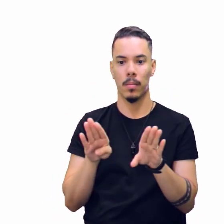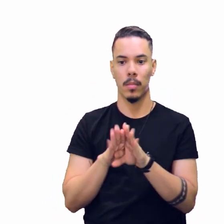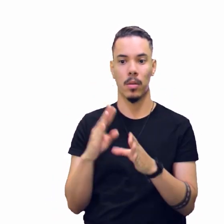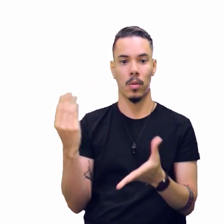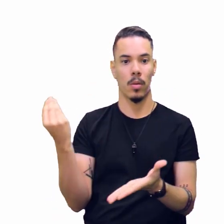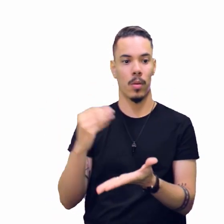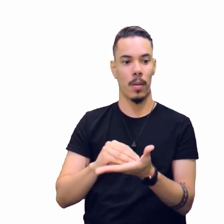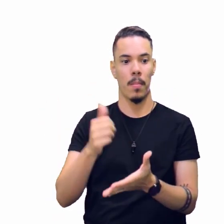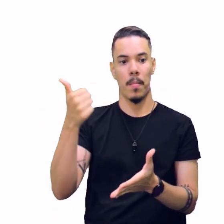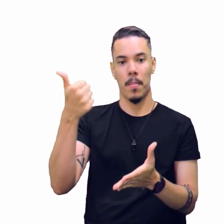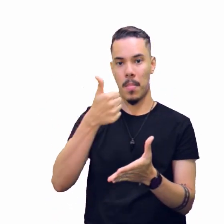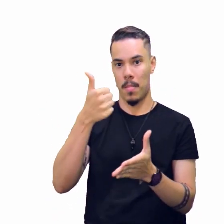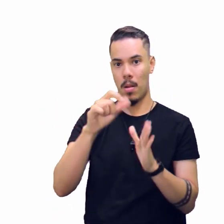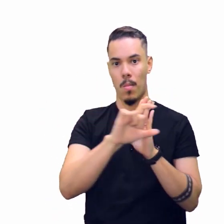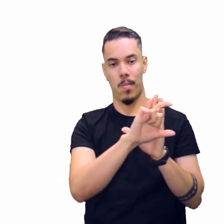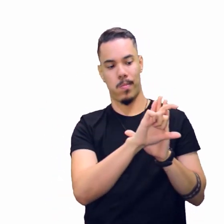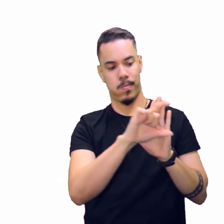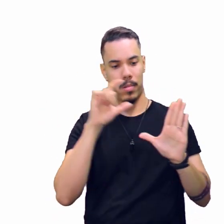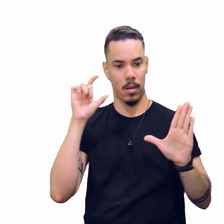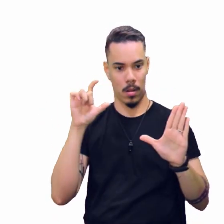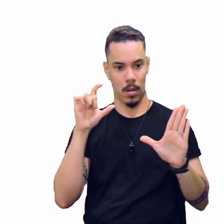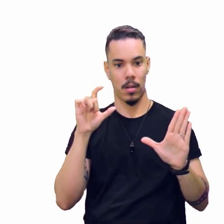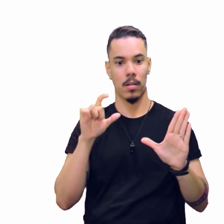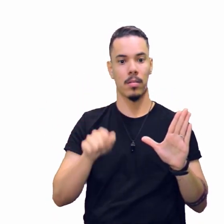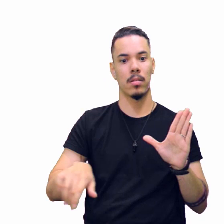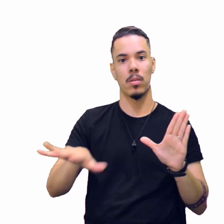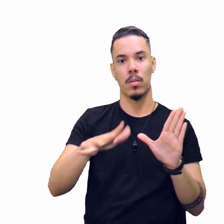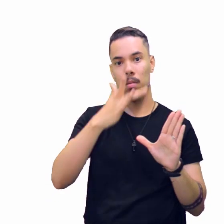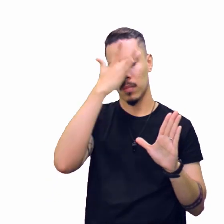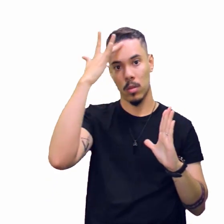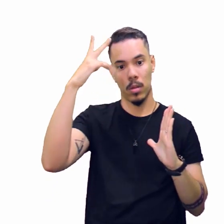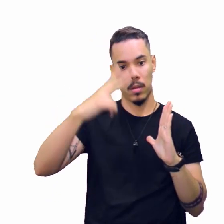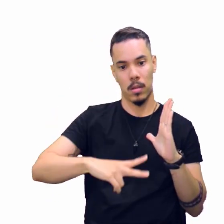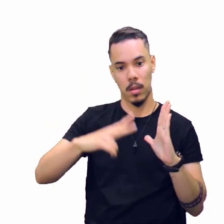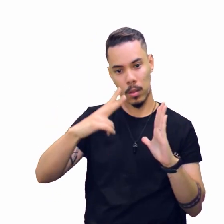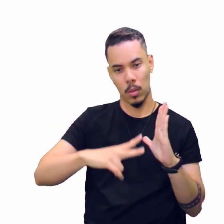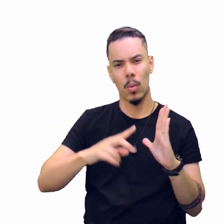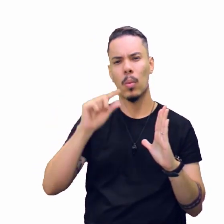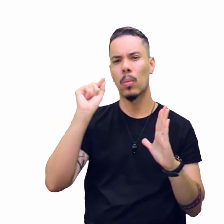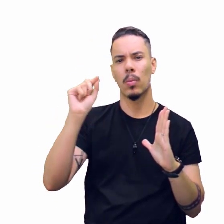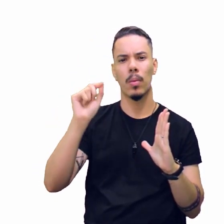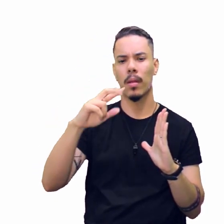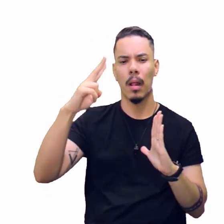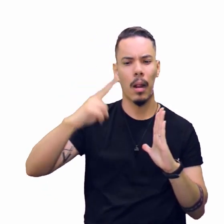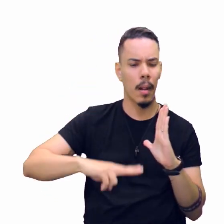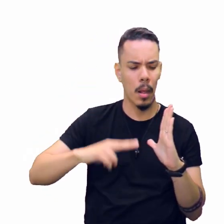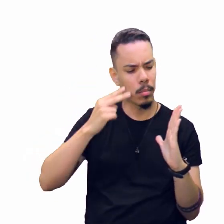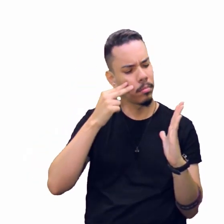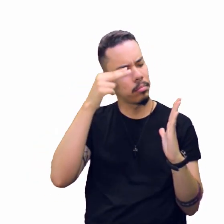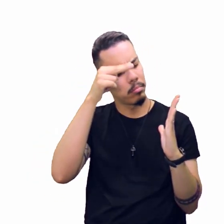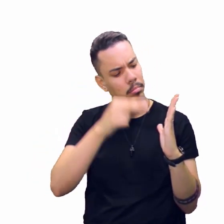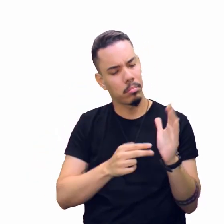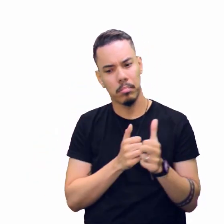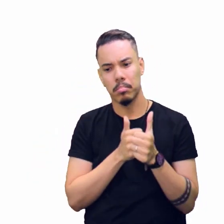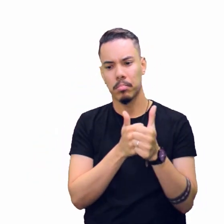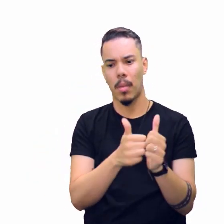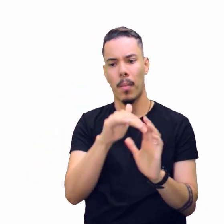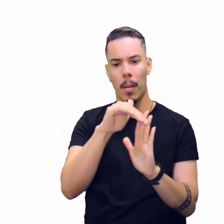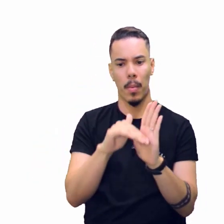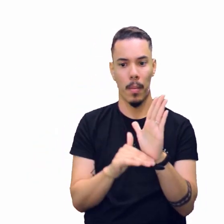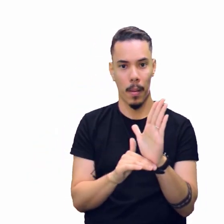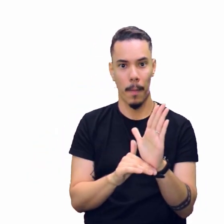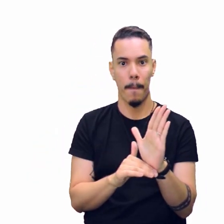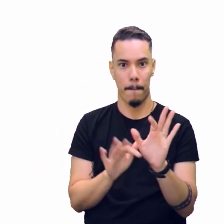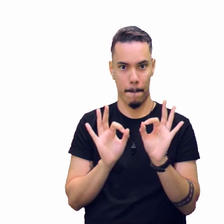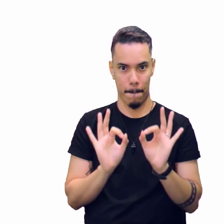primeiro parágrafo, situando o leitor sobre o que ele vai ler a seguir. Ou